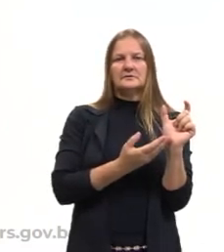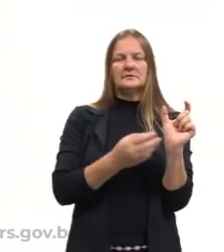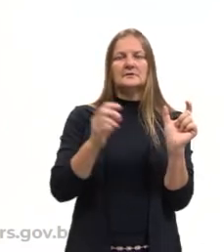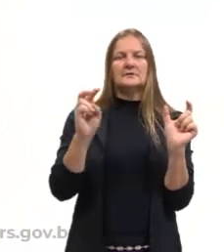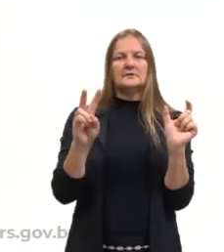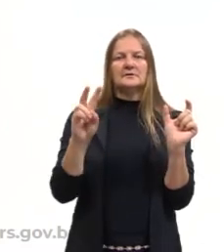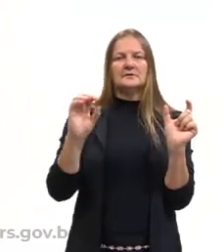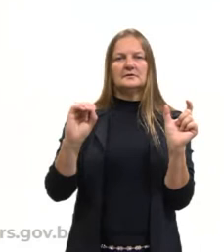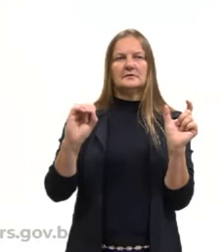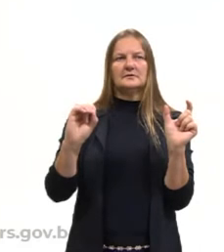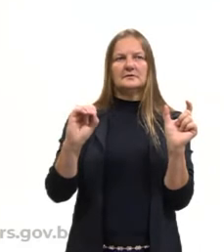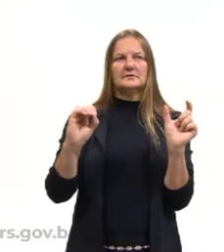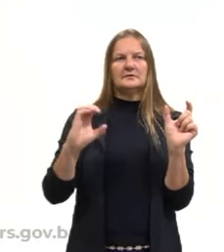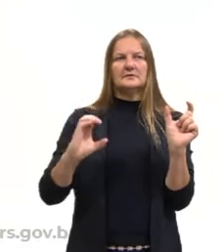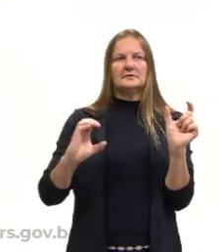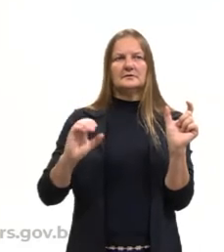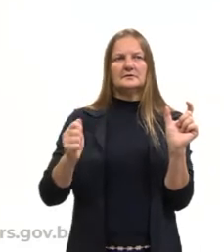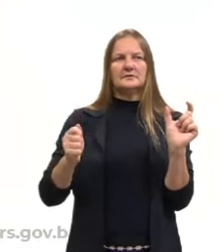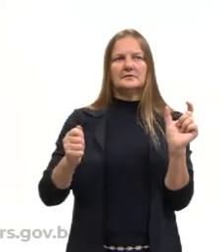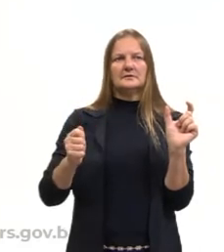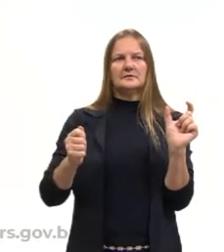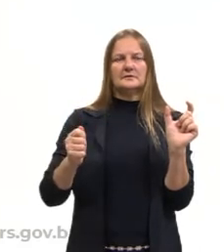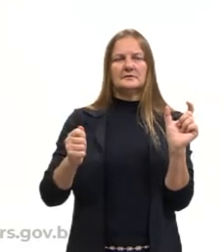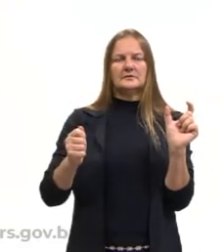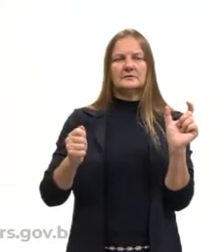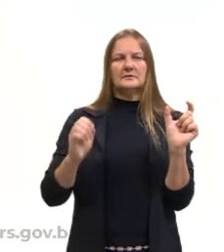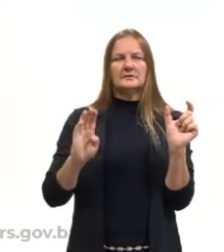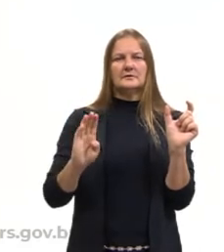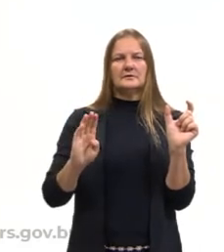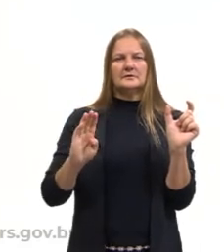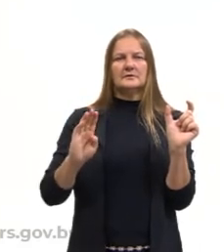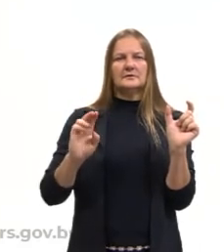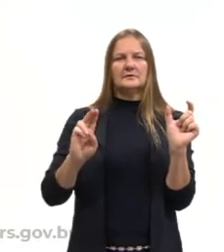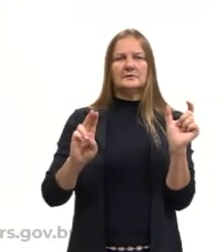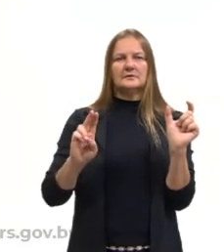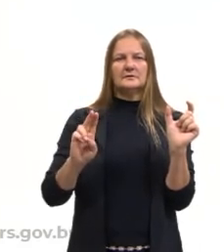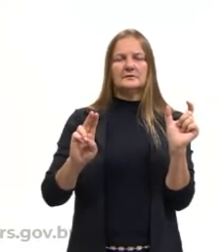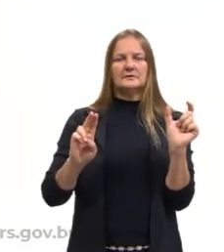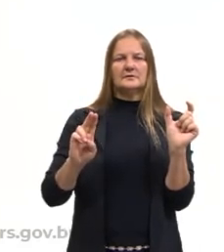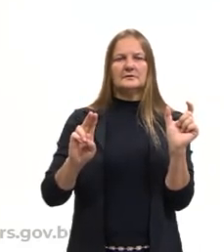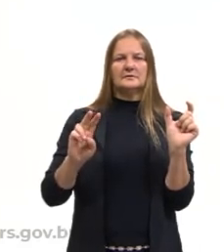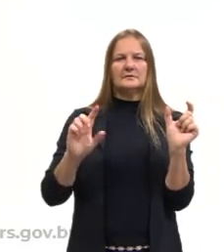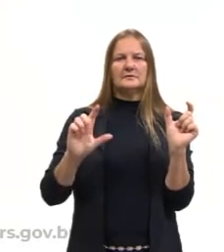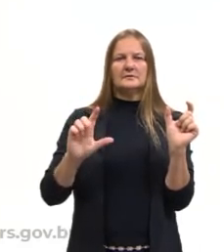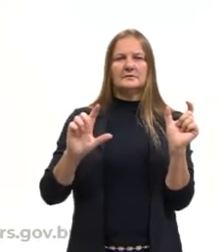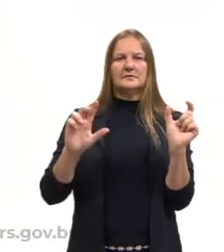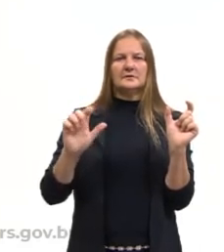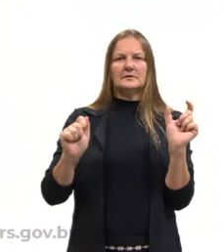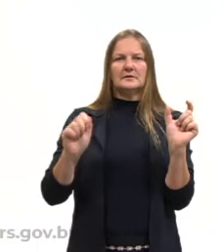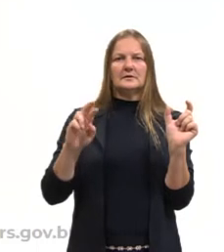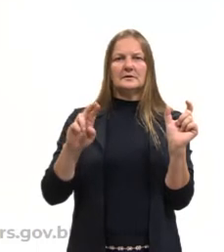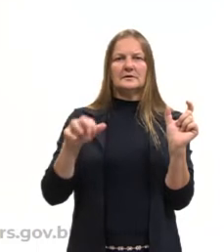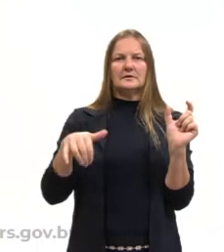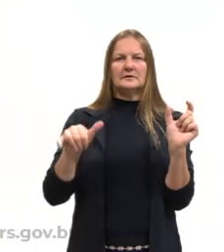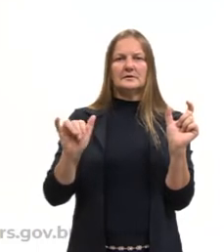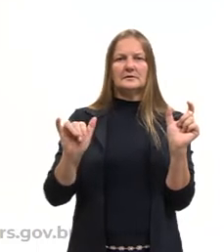V, O, C, A, B, U, L, A, R, Y.